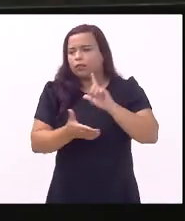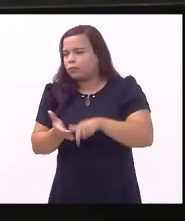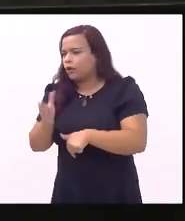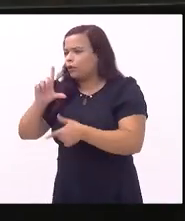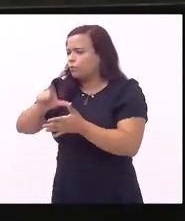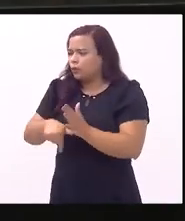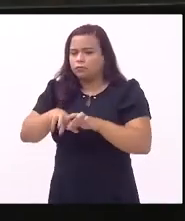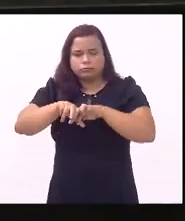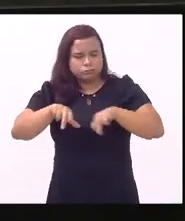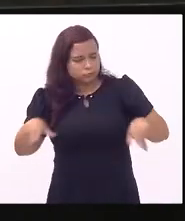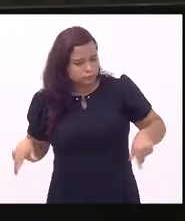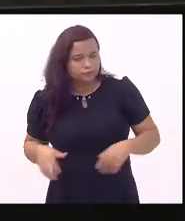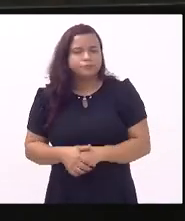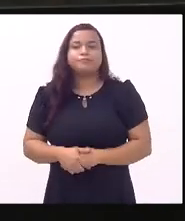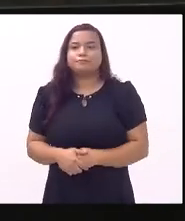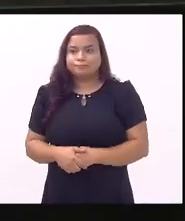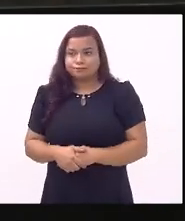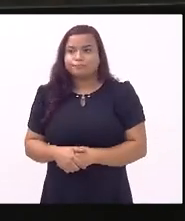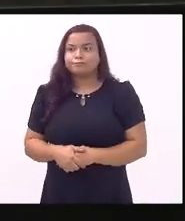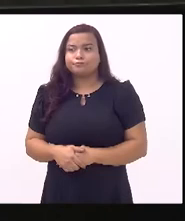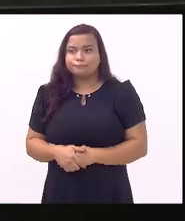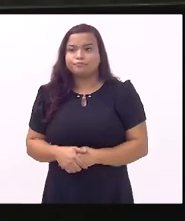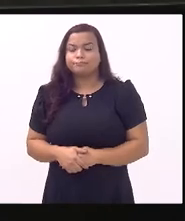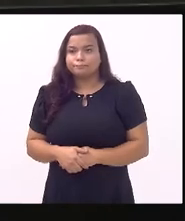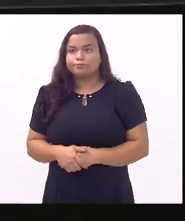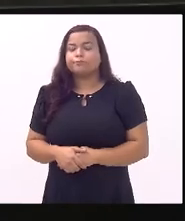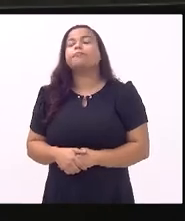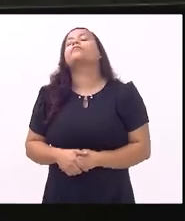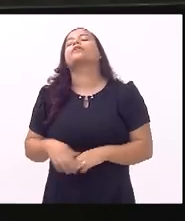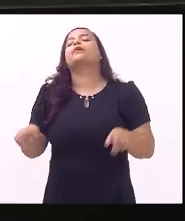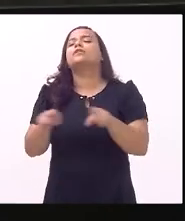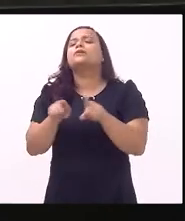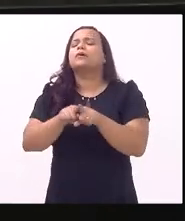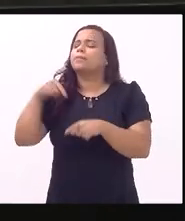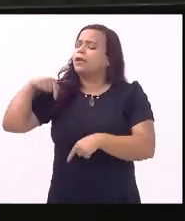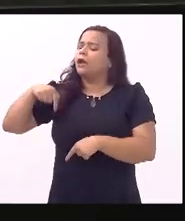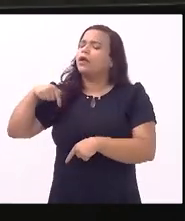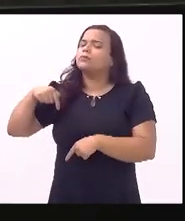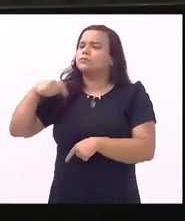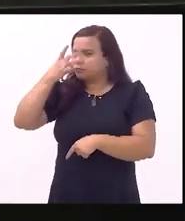tem outra também segundo o que foi dito aqui